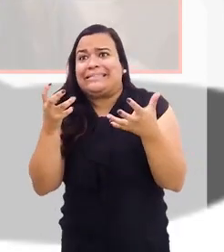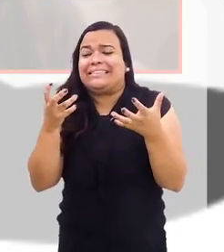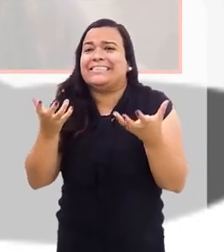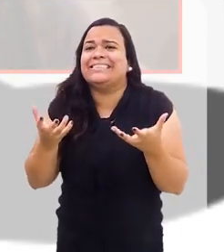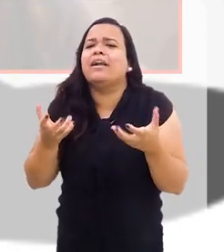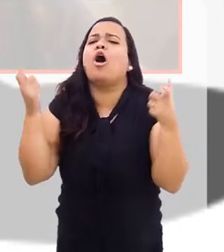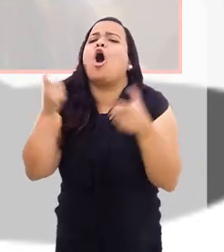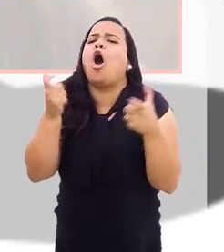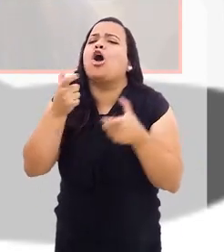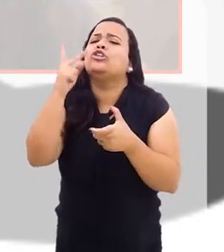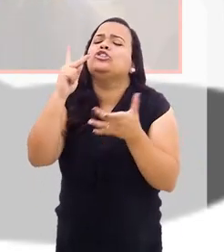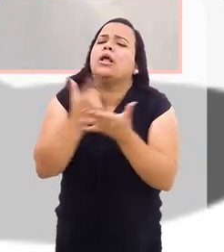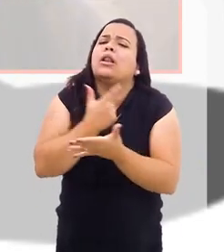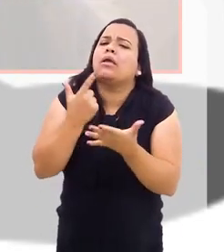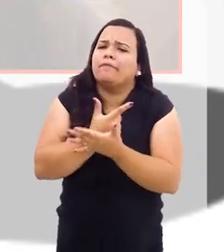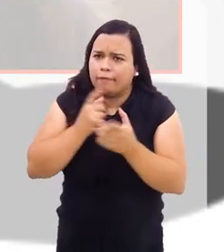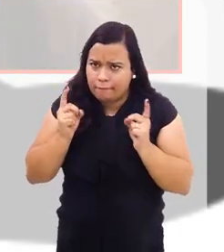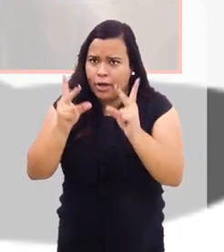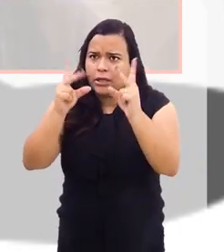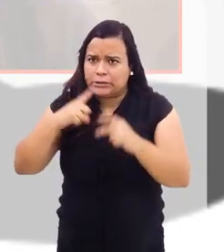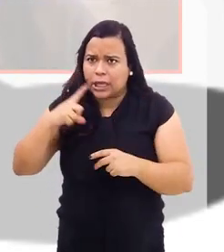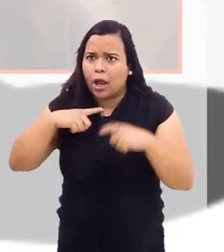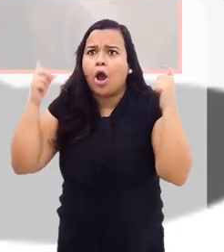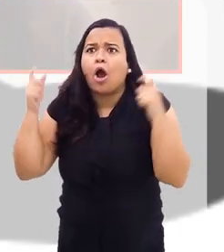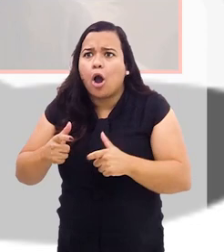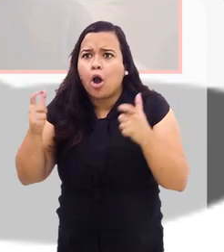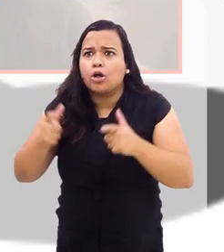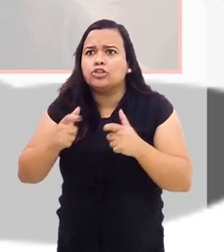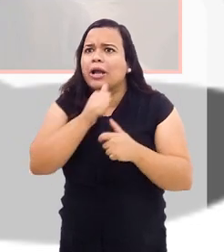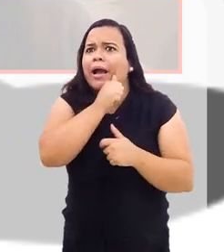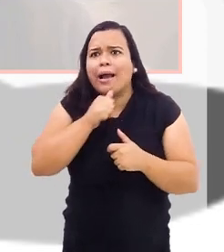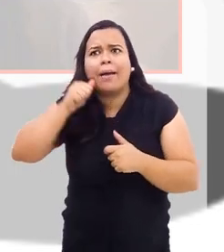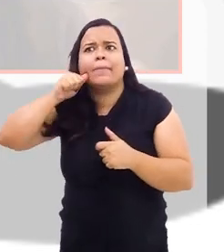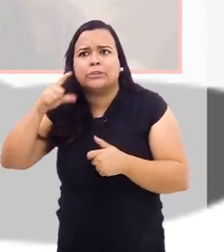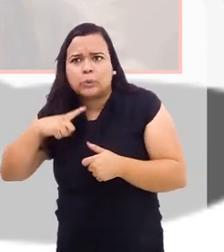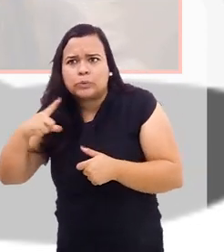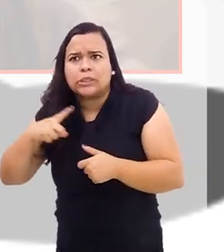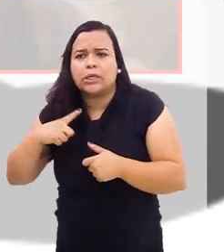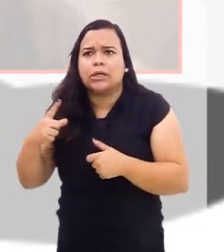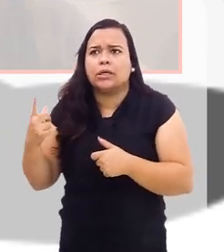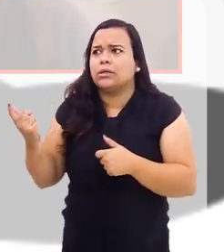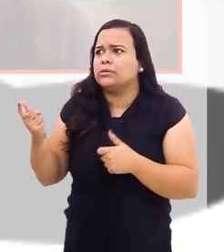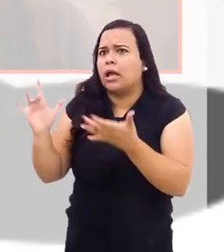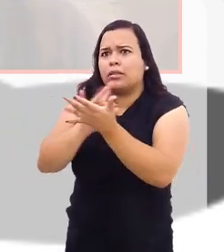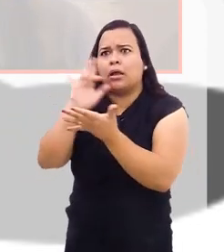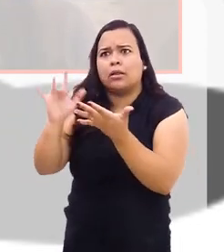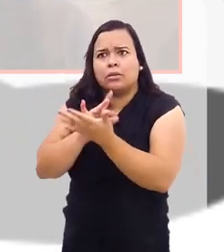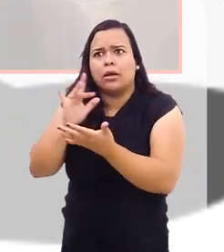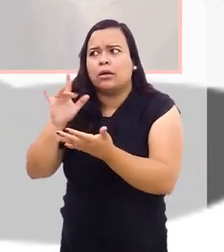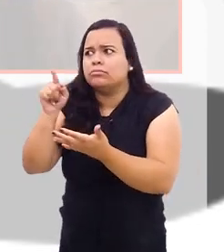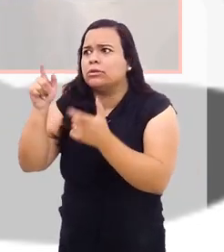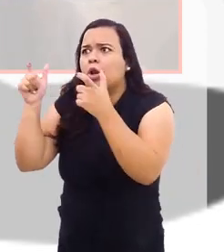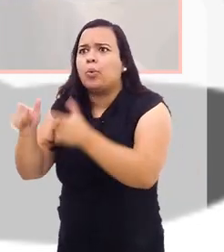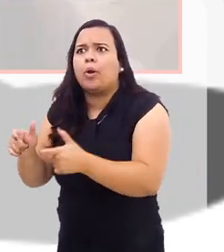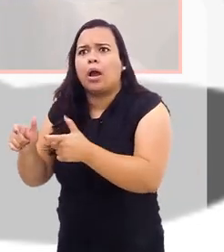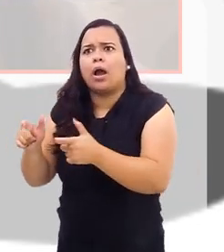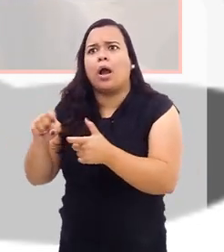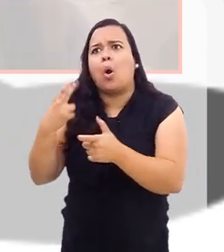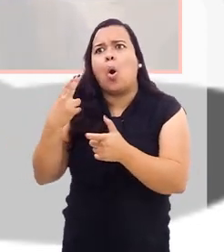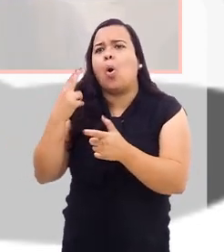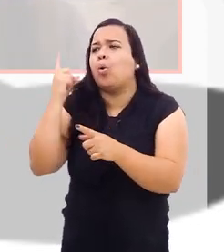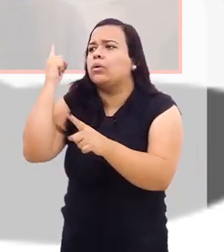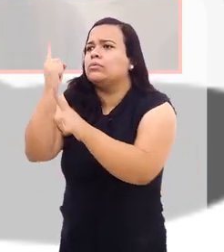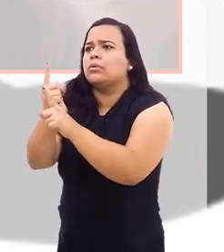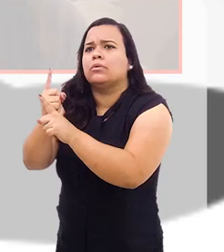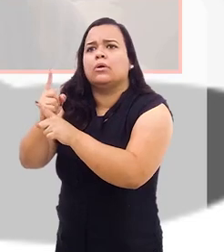você aí. Aonde que a gente encontra esses livros? Eles estão sendo vendidos na Amazon, existem maneiras eletrônicas, estão nas livrarias físicas?